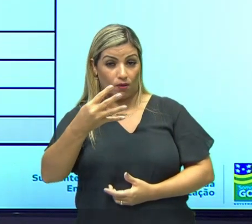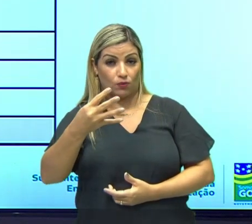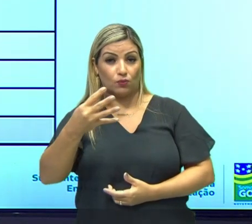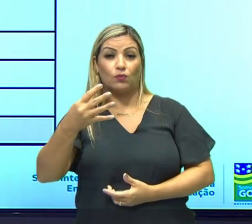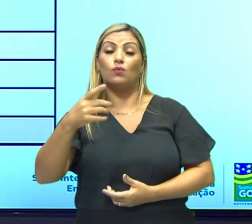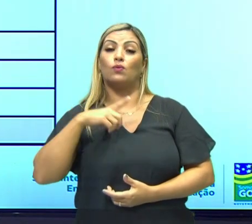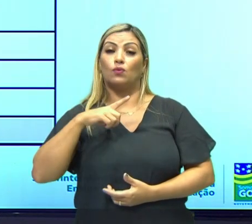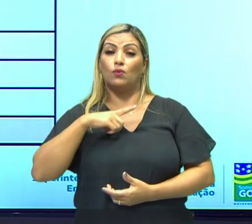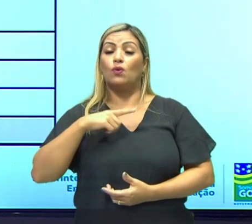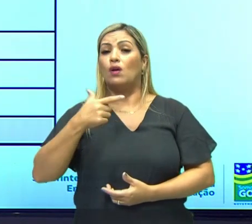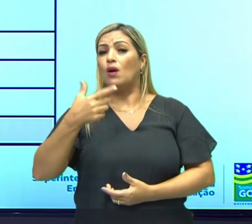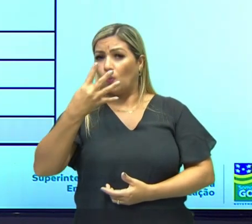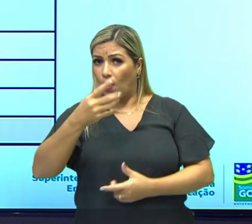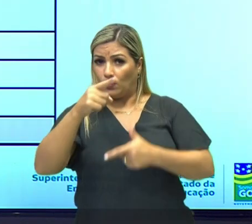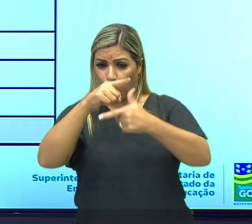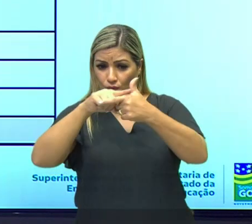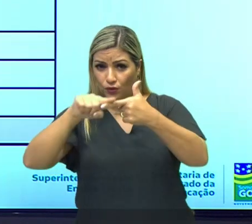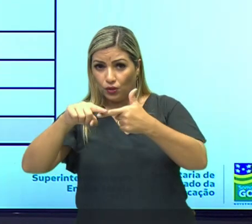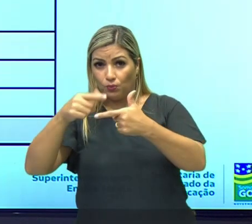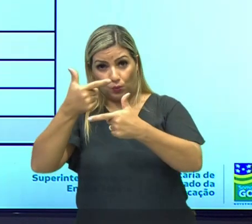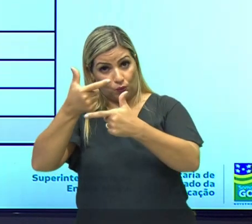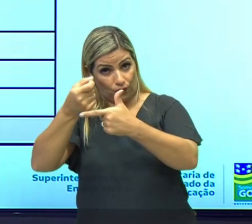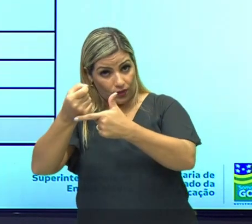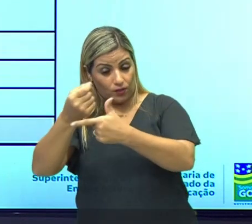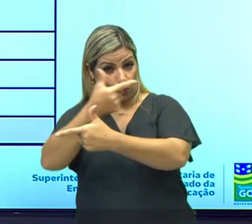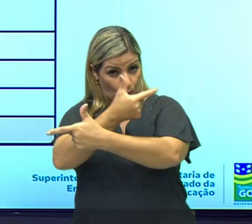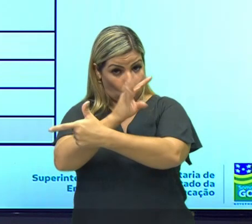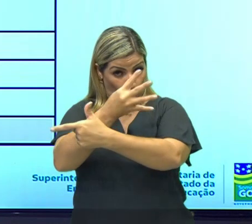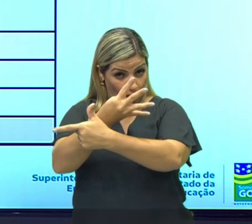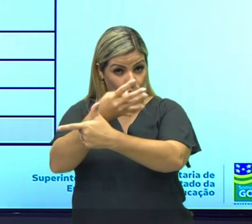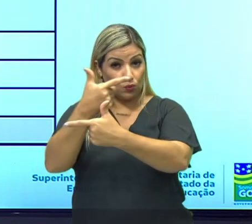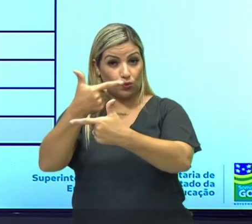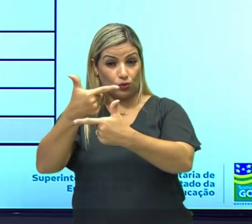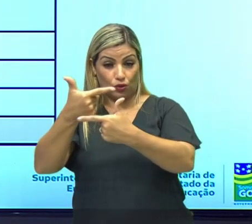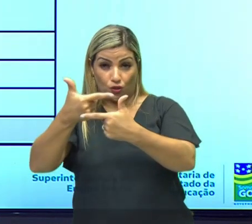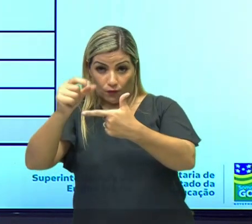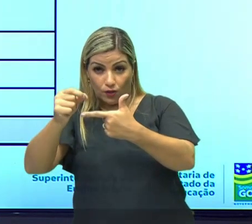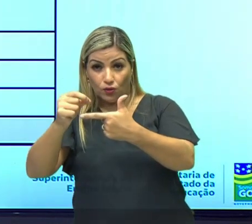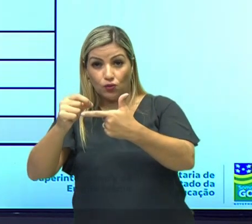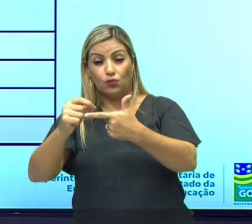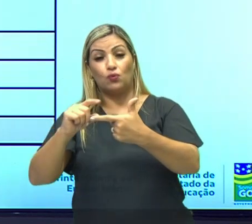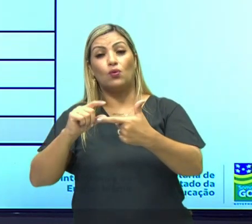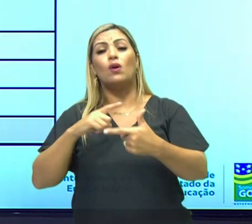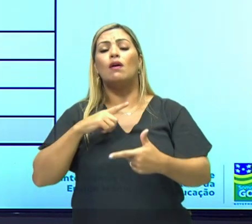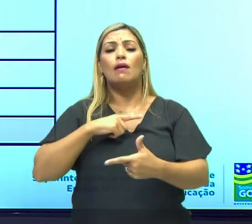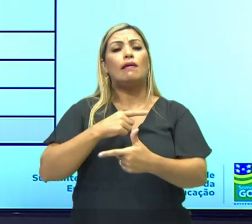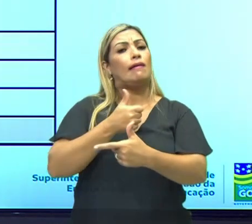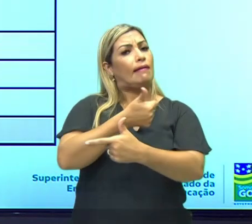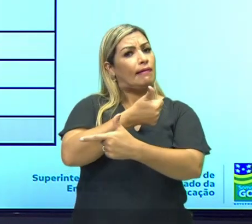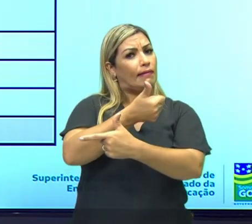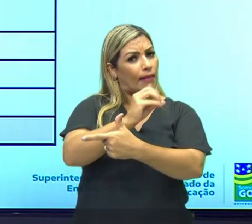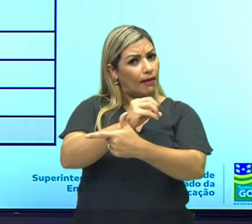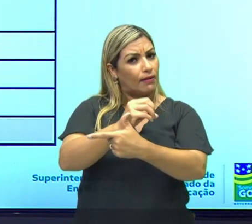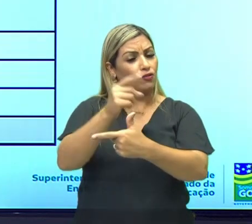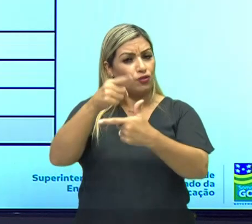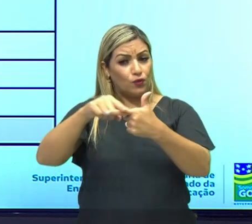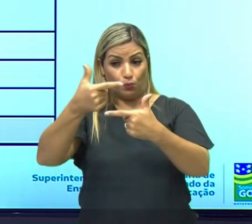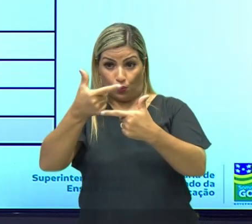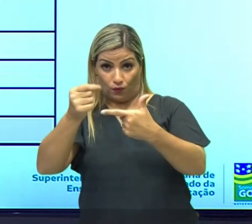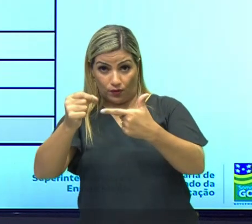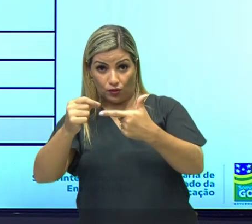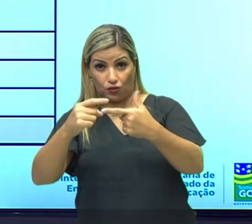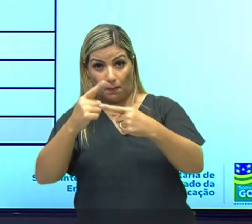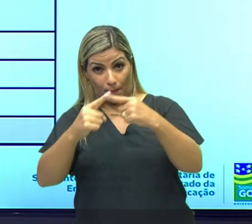20%. 1.800 são 10 que pagaram, 10 dividido por 20 é metade, 50%. Ok?